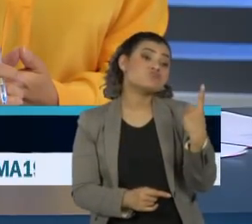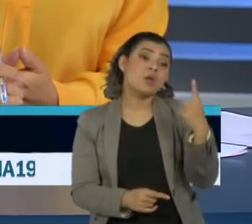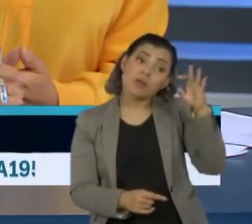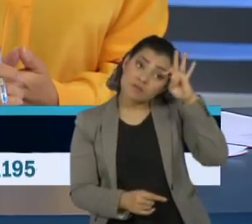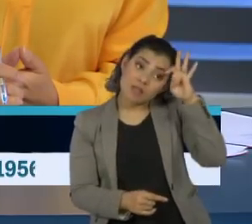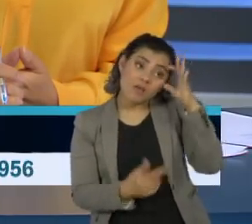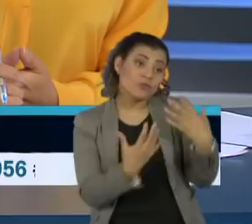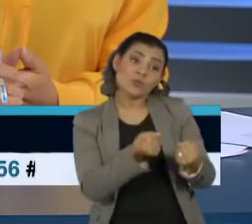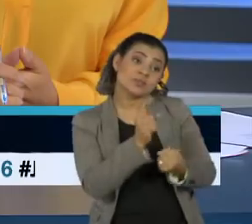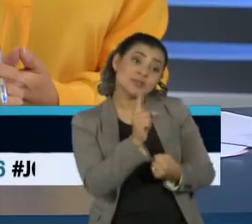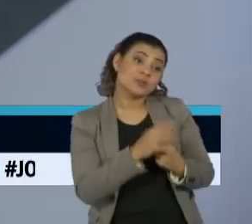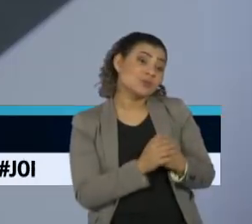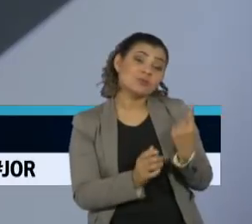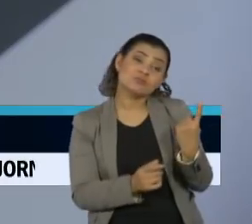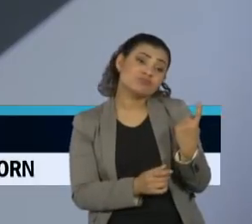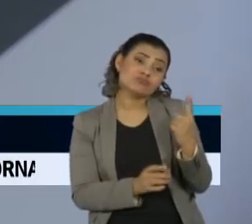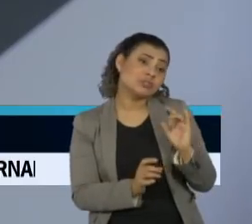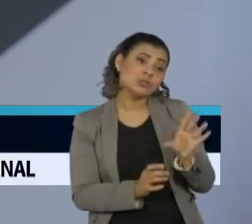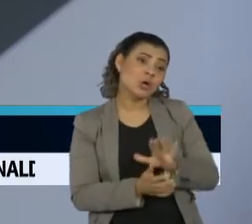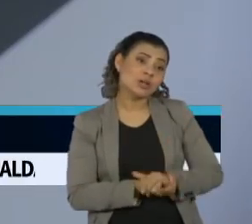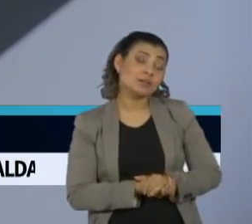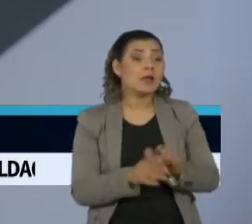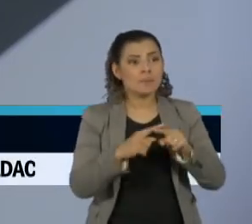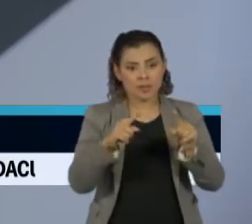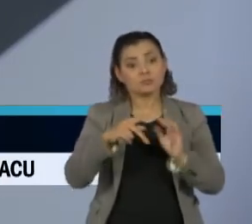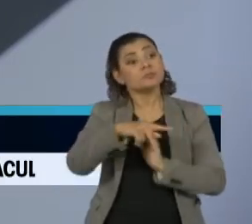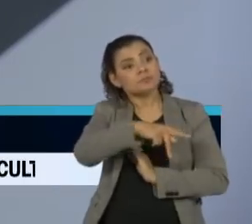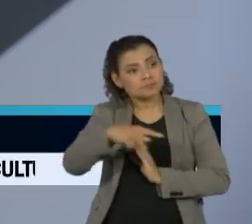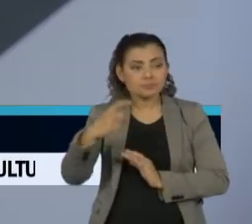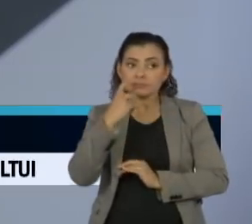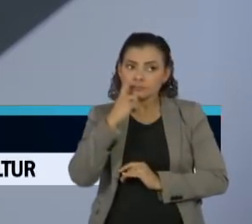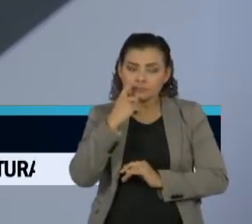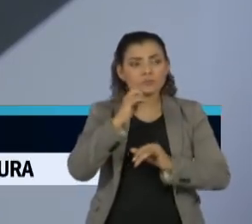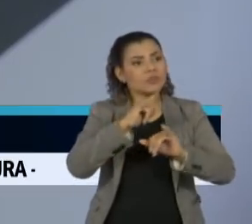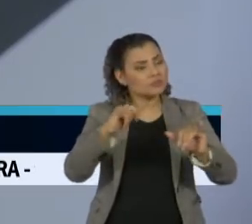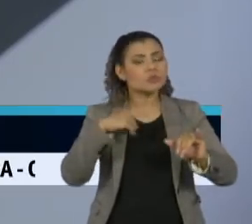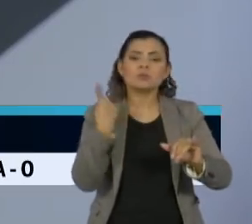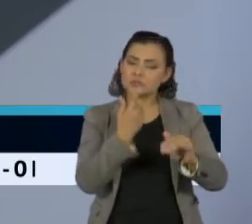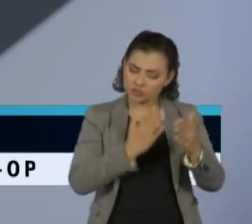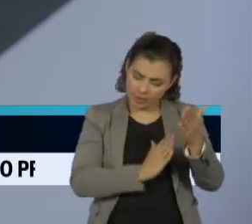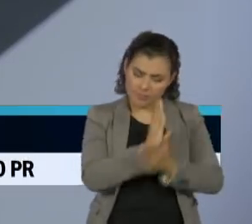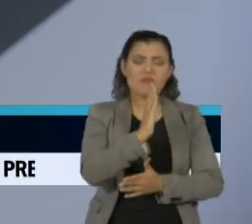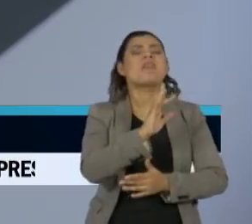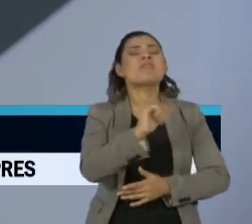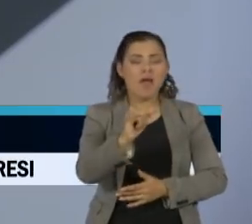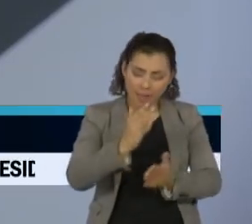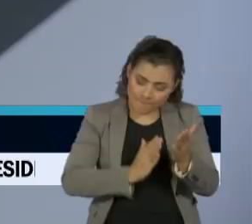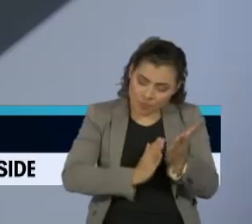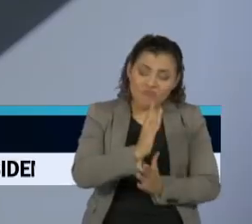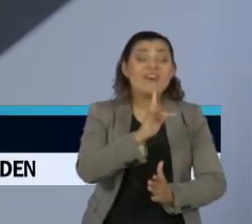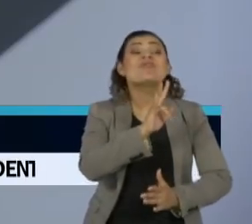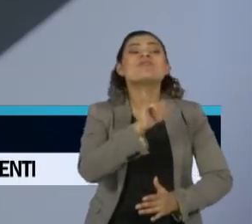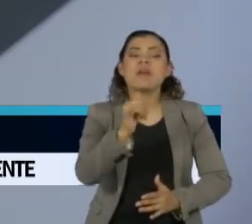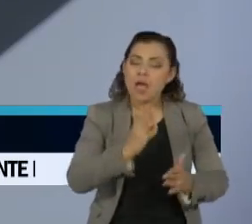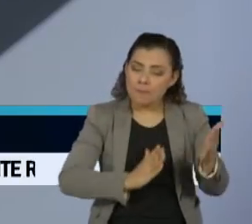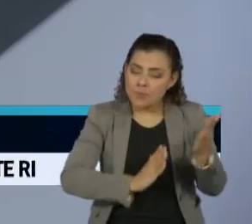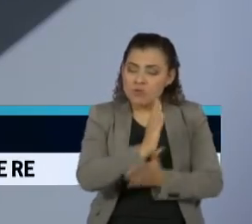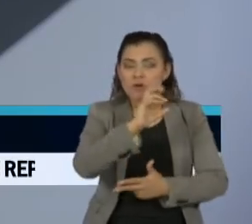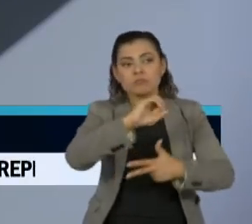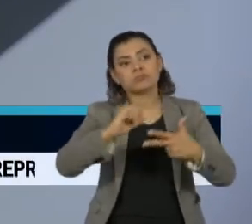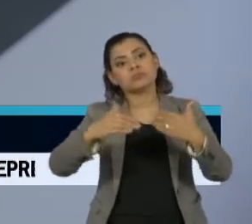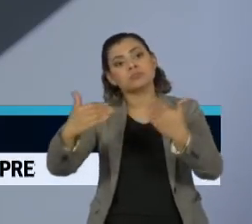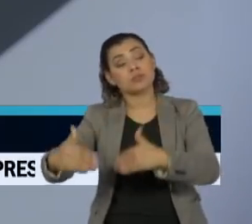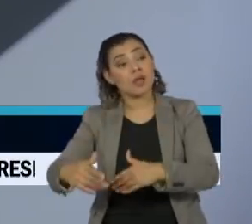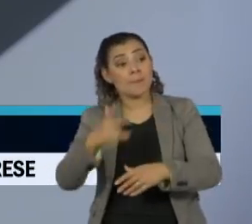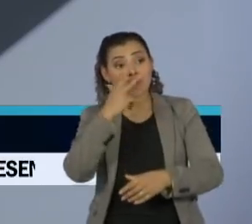senador Flávio Bolsonaro, e o presidente da Câmara, Rodrigo Maia, sinalizando, nós vamos aprovar esse adiamento do Enem. Então, acho que ele recebeu um